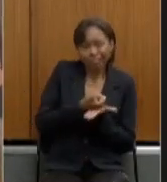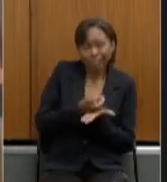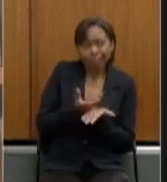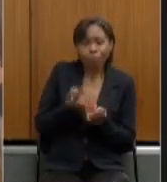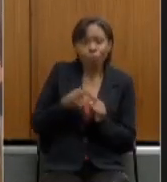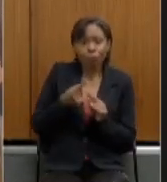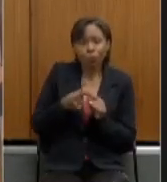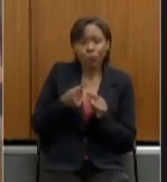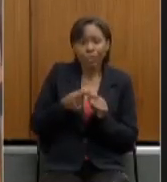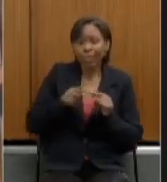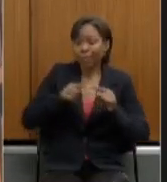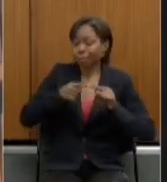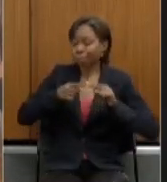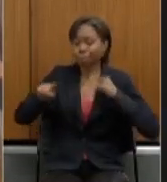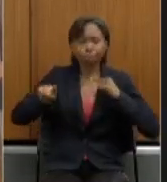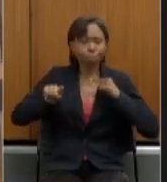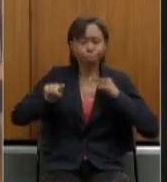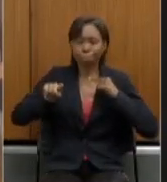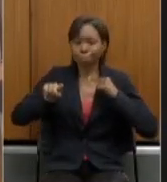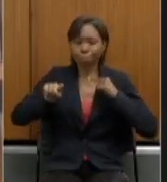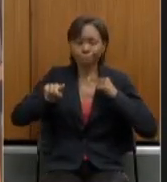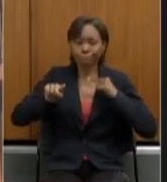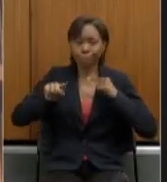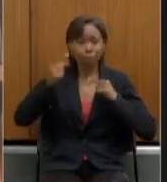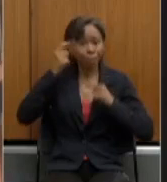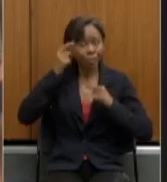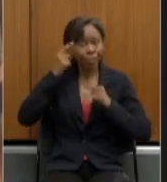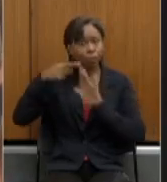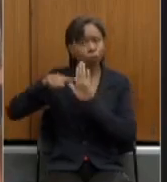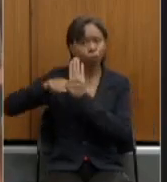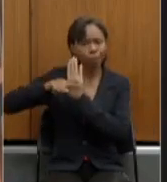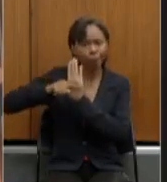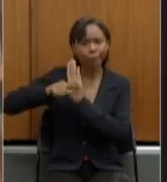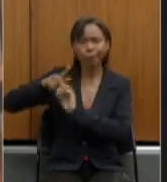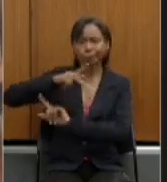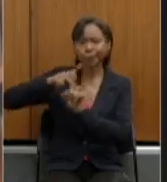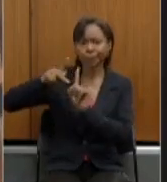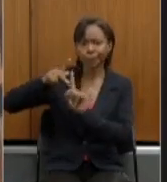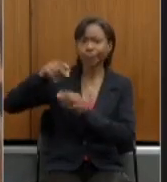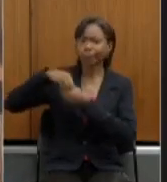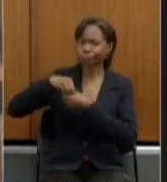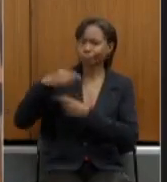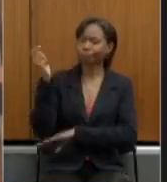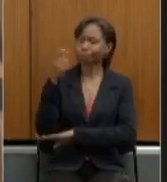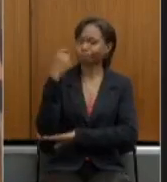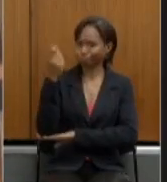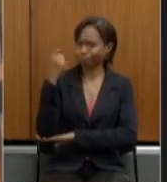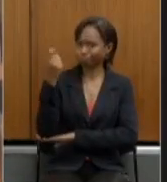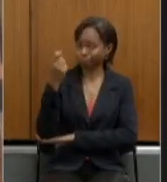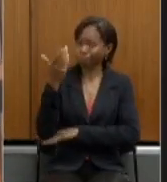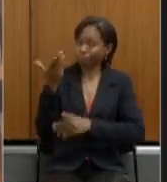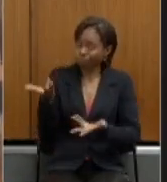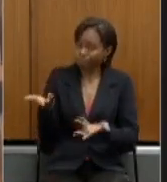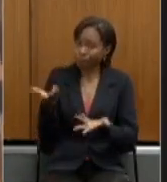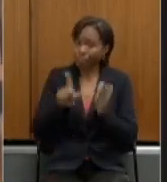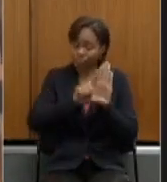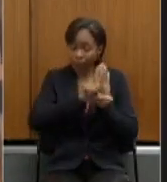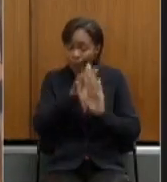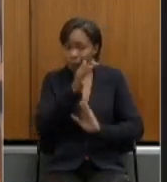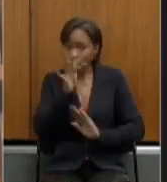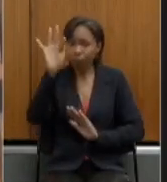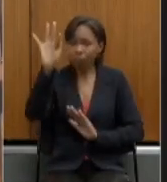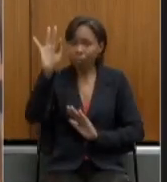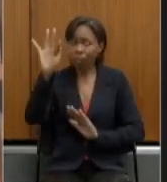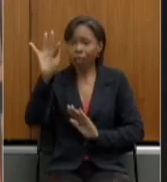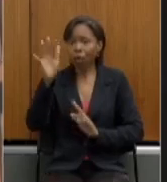considerando o déficit previdencial enfrentado pelo estado do Rio Grande do Sul a previsão da lei federal era de que